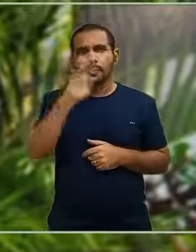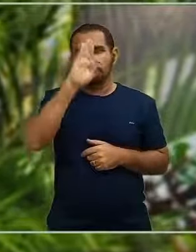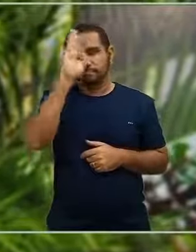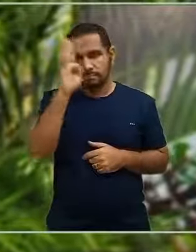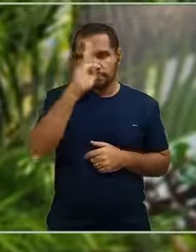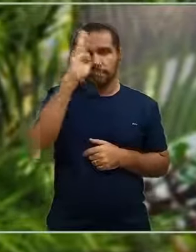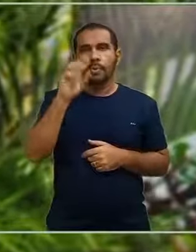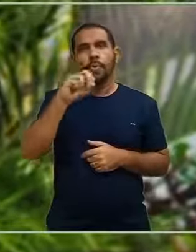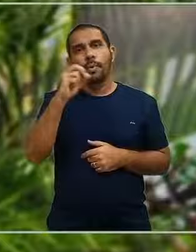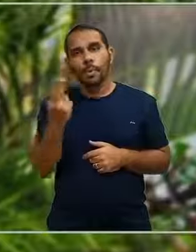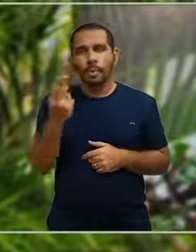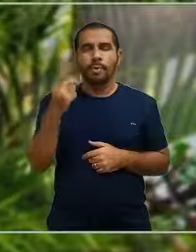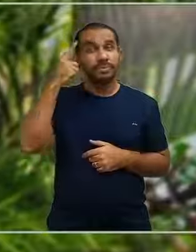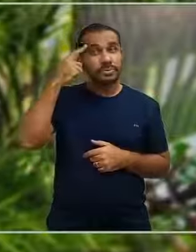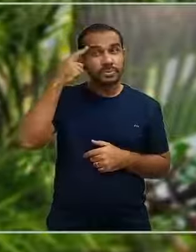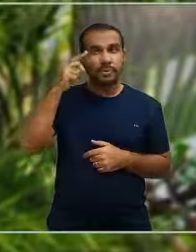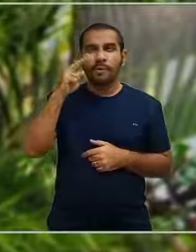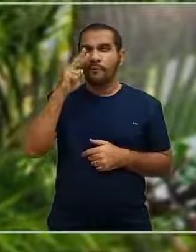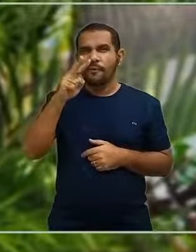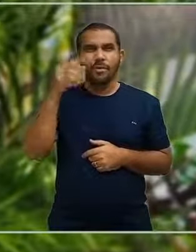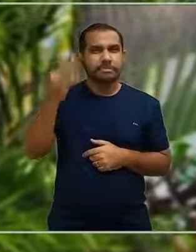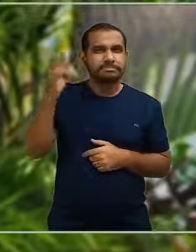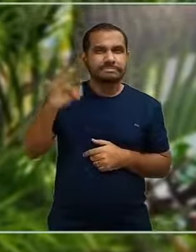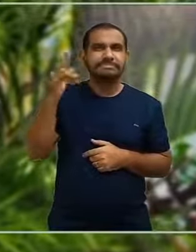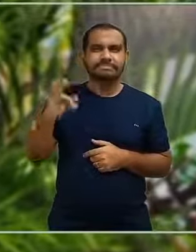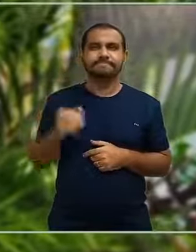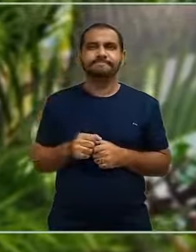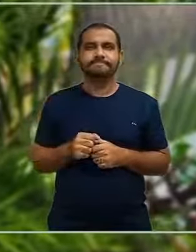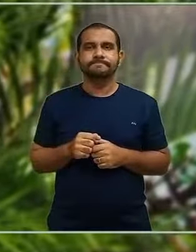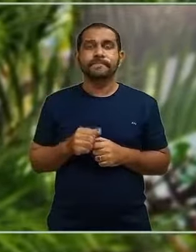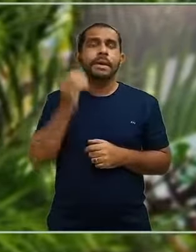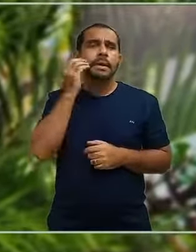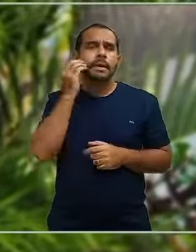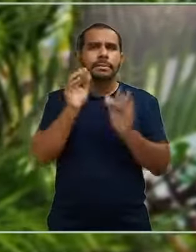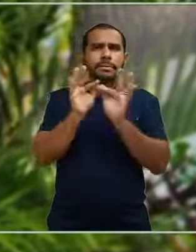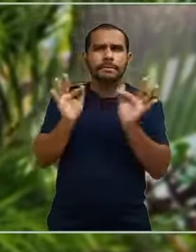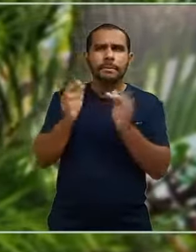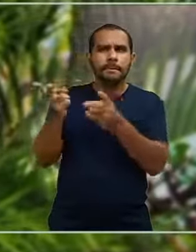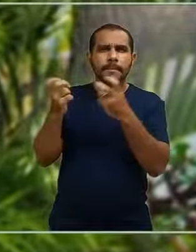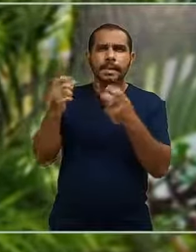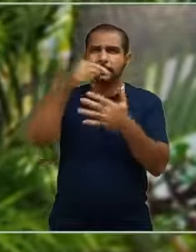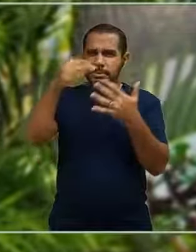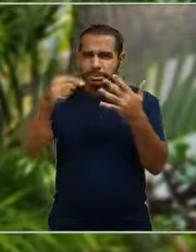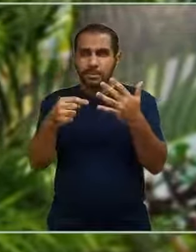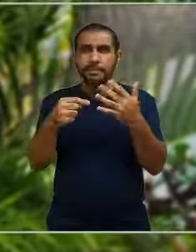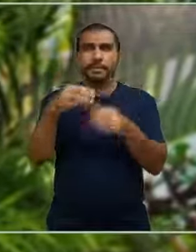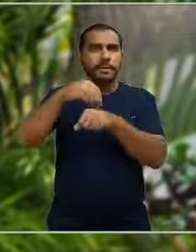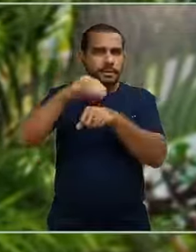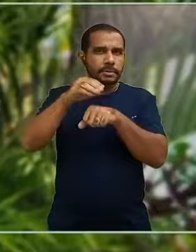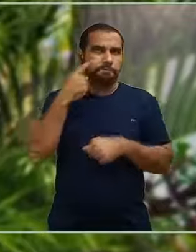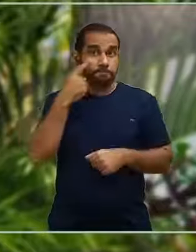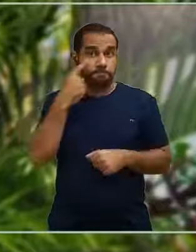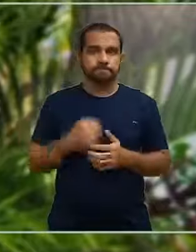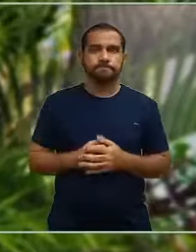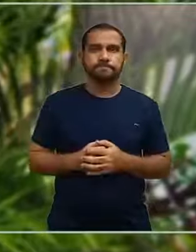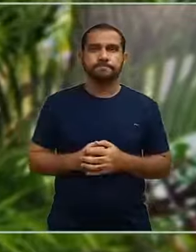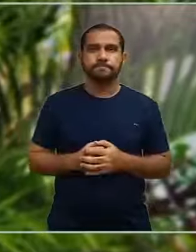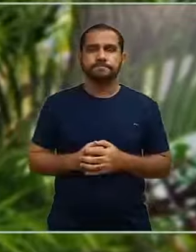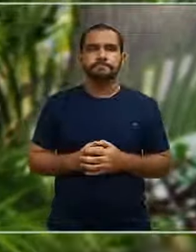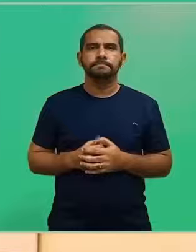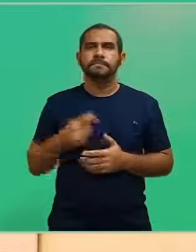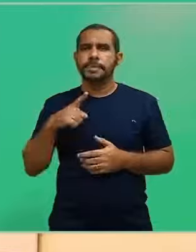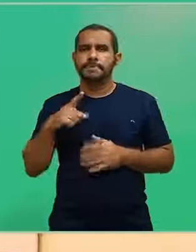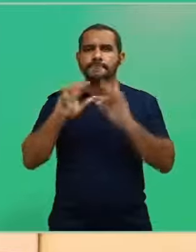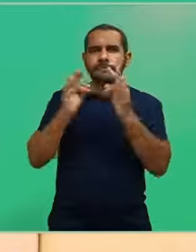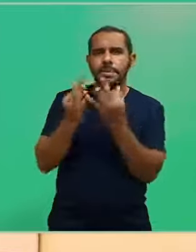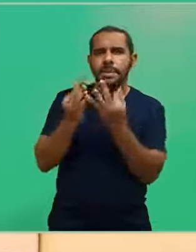desequilíbrio, tonturas e dores de cabeça intensas. Um teste simples pode ajudar a perceber esses sinais. Confira as dicas.